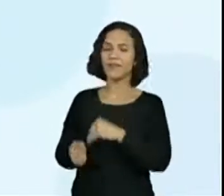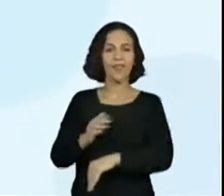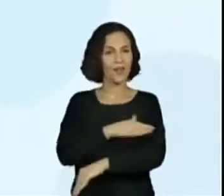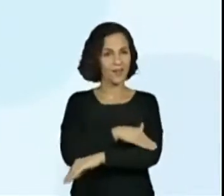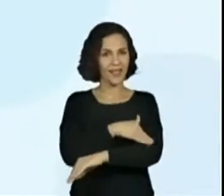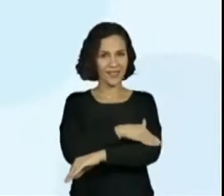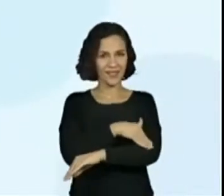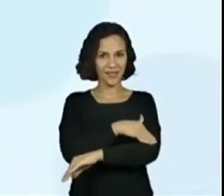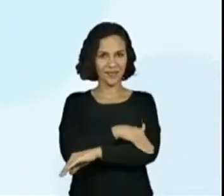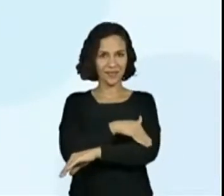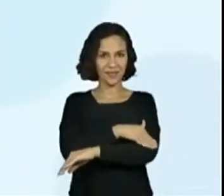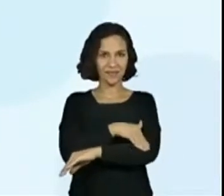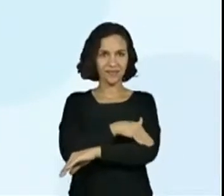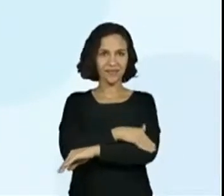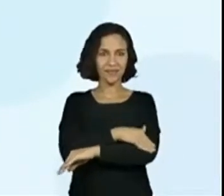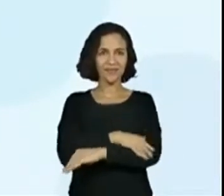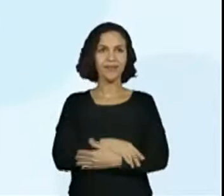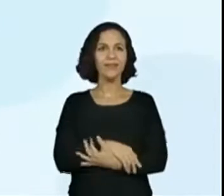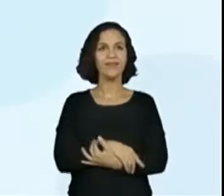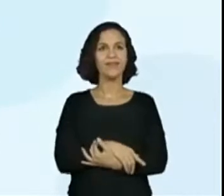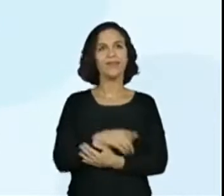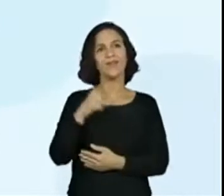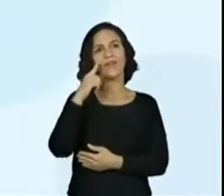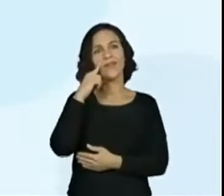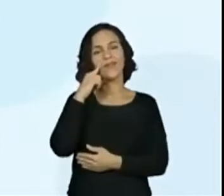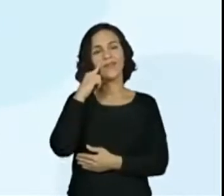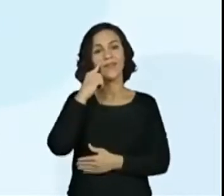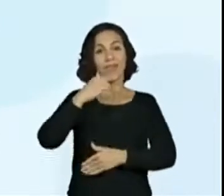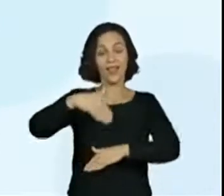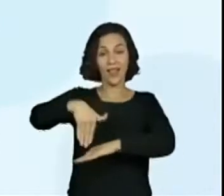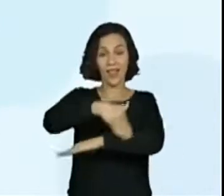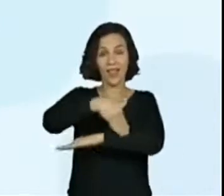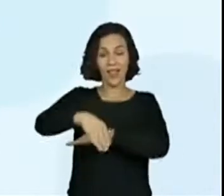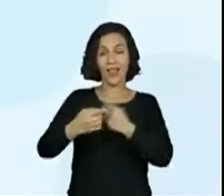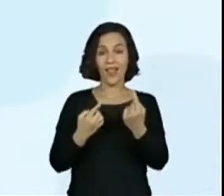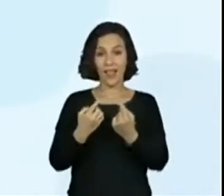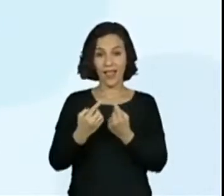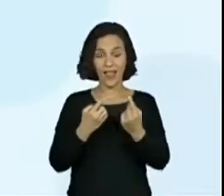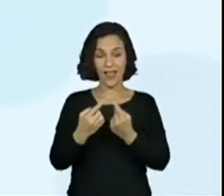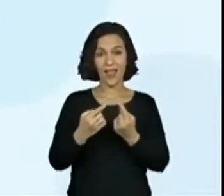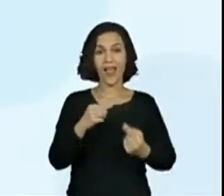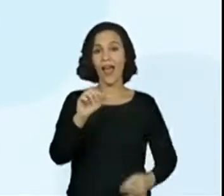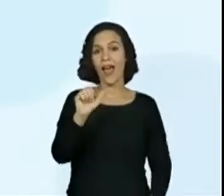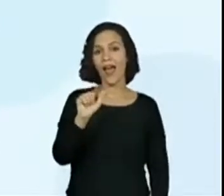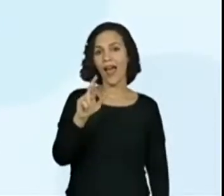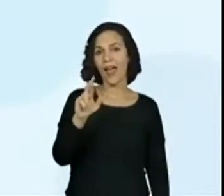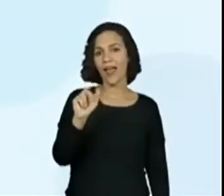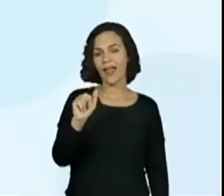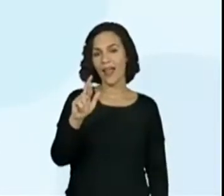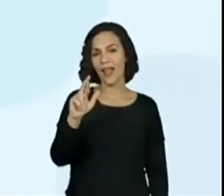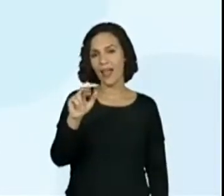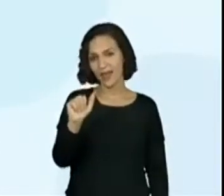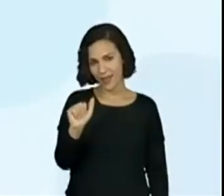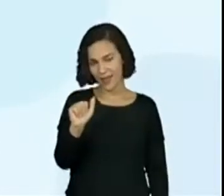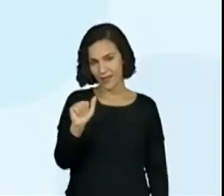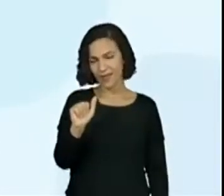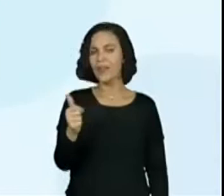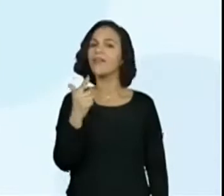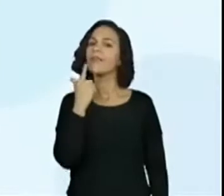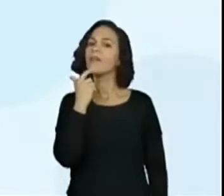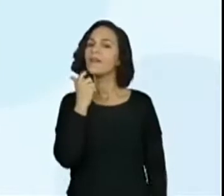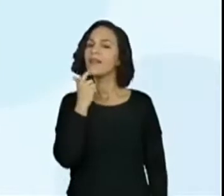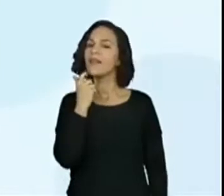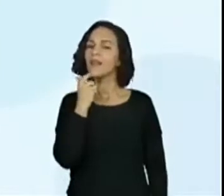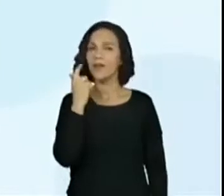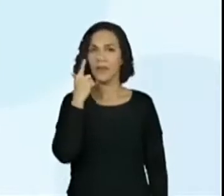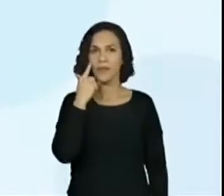Saindo da praça na Avenida Arara Vermelha, tá bom? Começa lá. Arara Vermelha. Saindo da praça